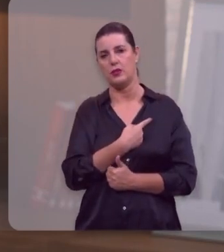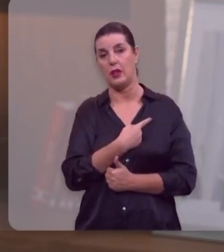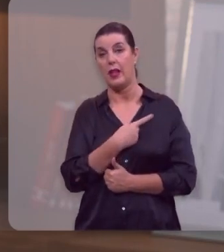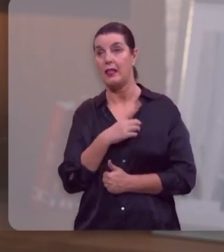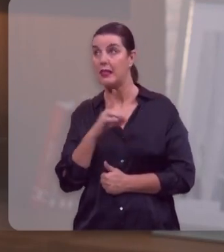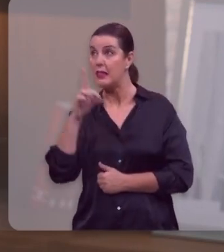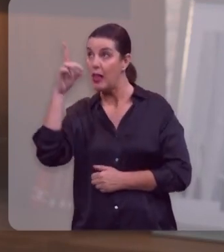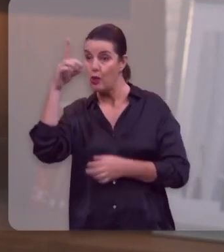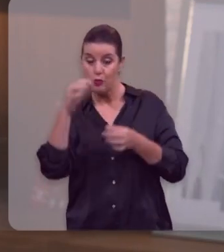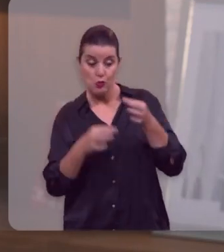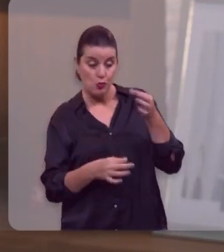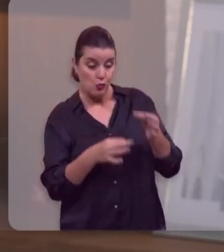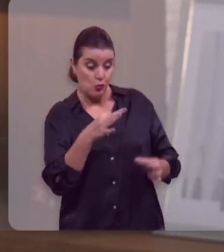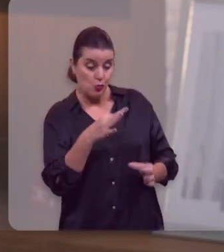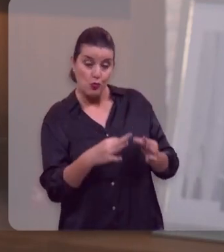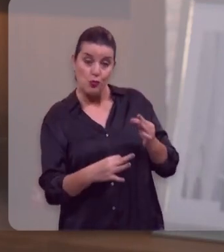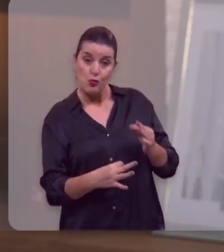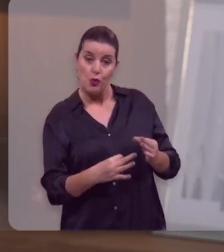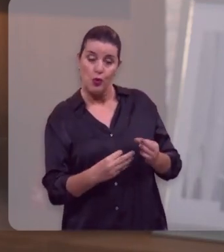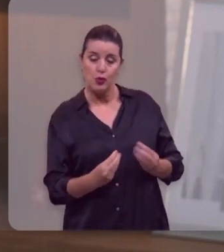sua vida pelos injustos.